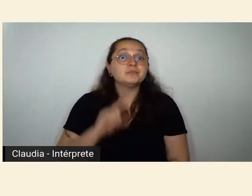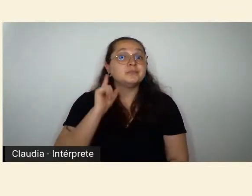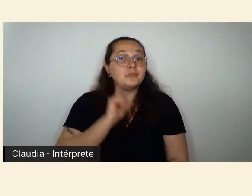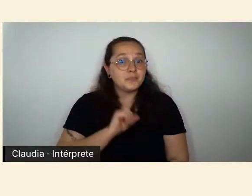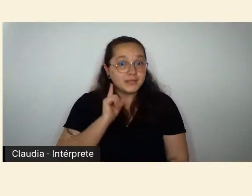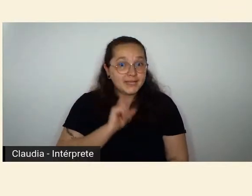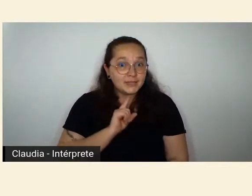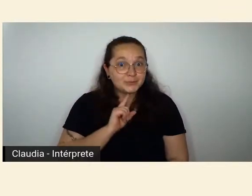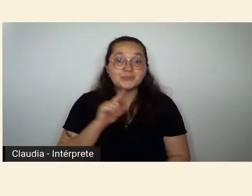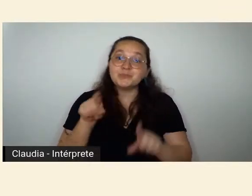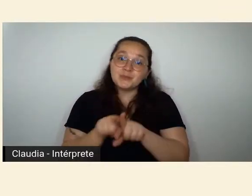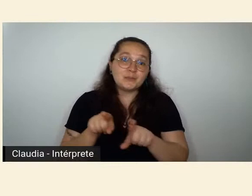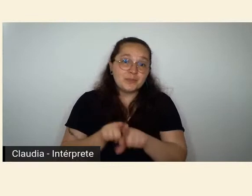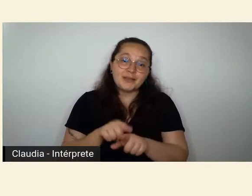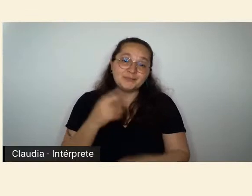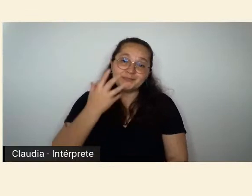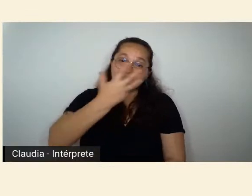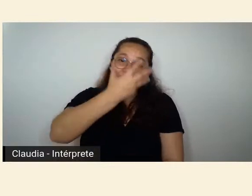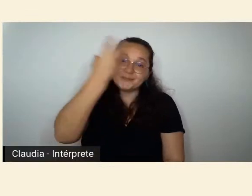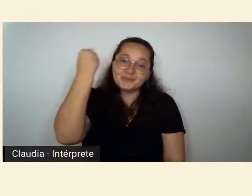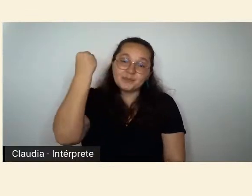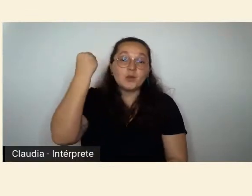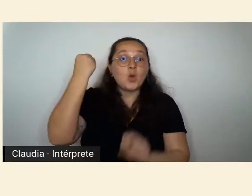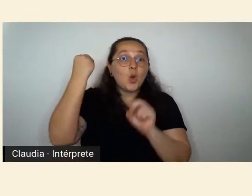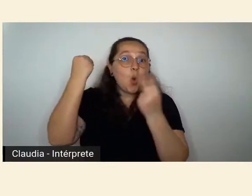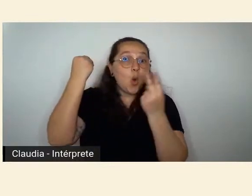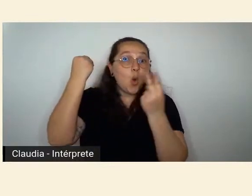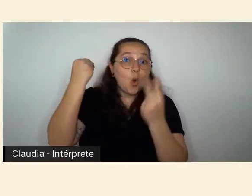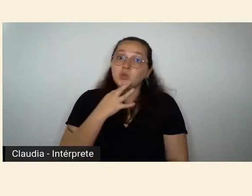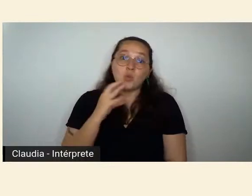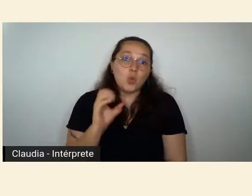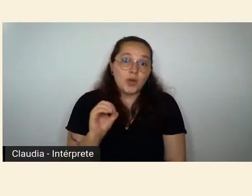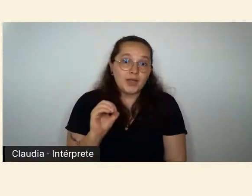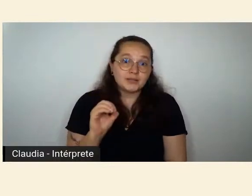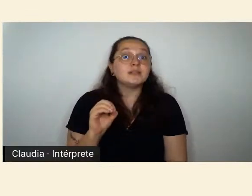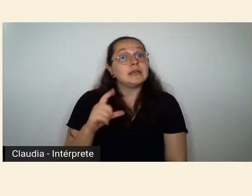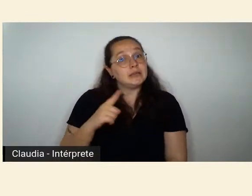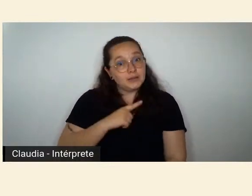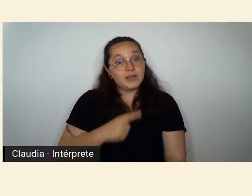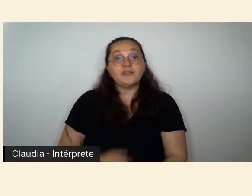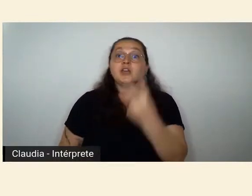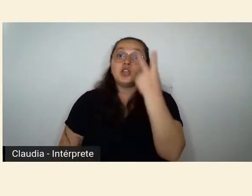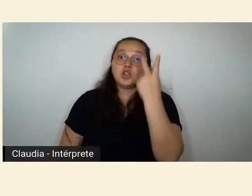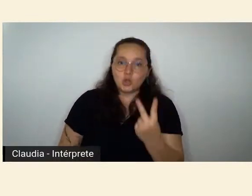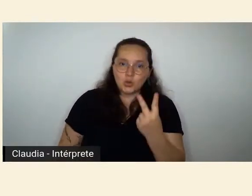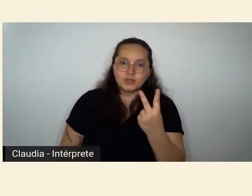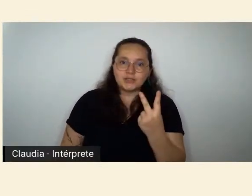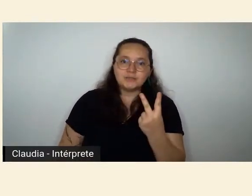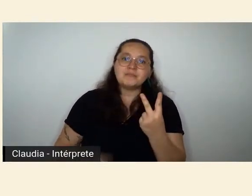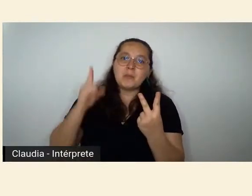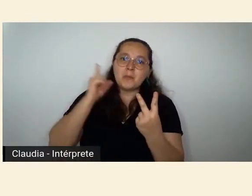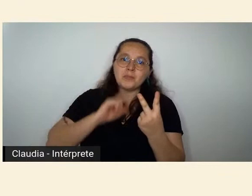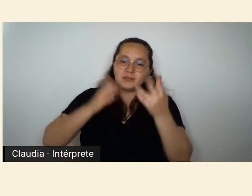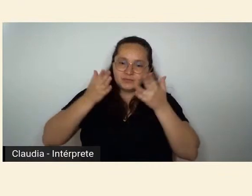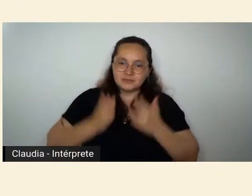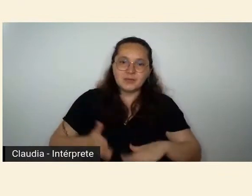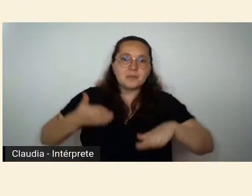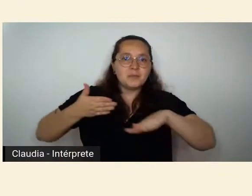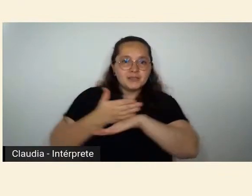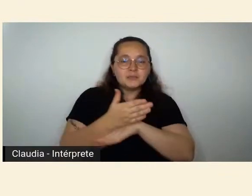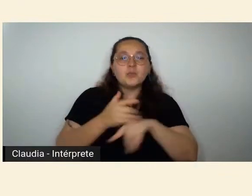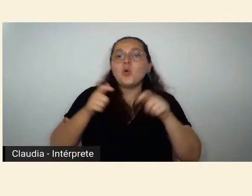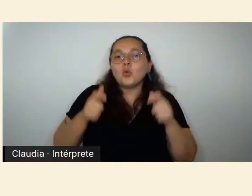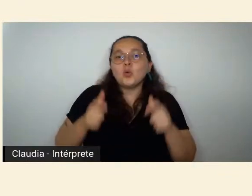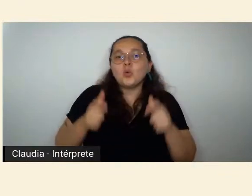conhecessem a participação de dois mineiros nos palcos do Teatro Municipal em fevereiro de